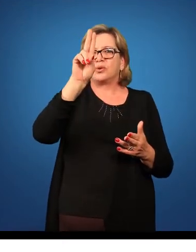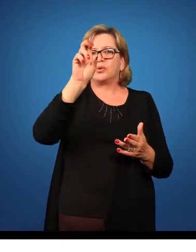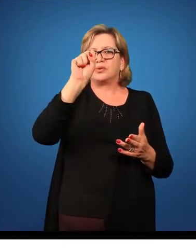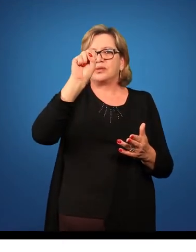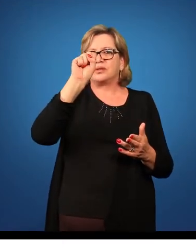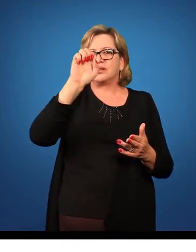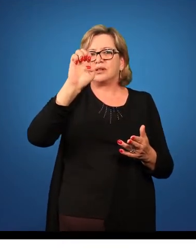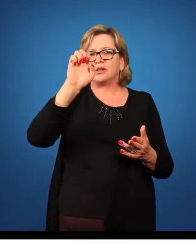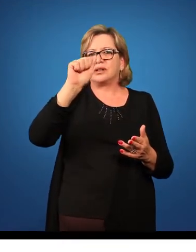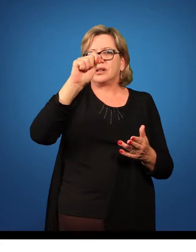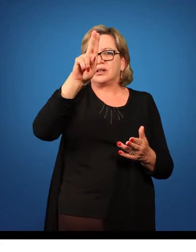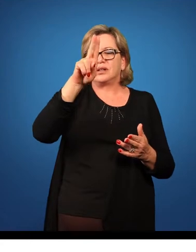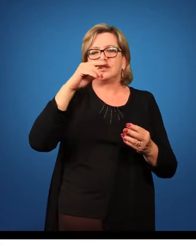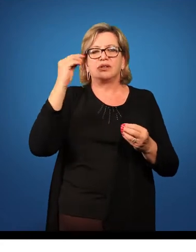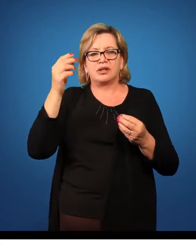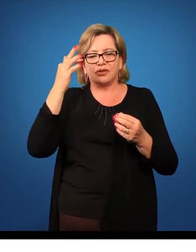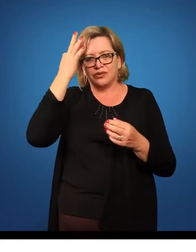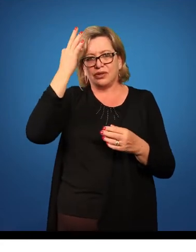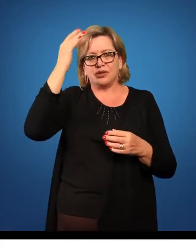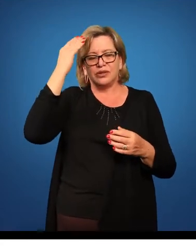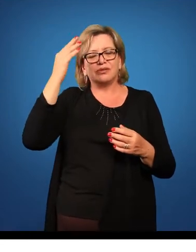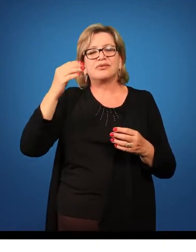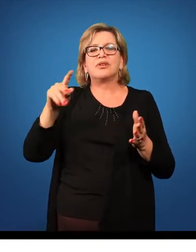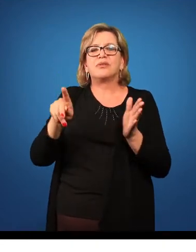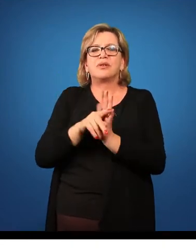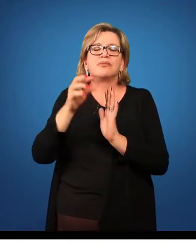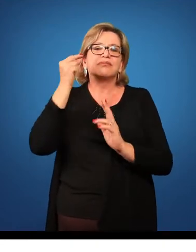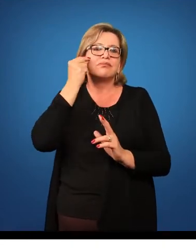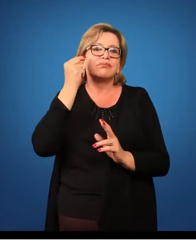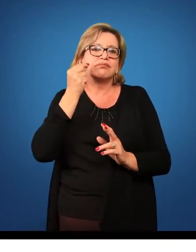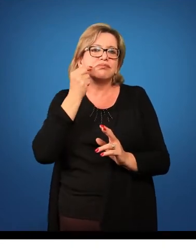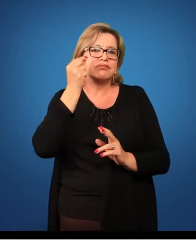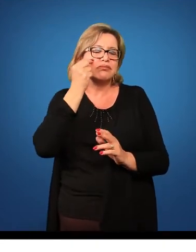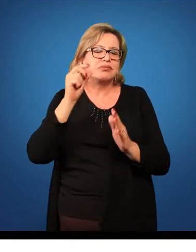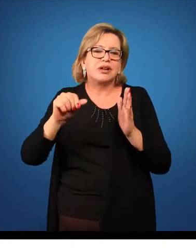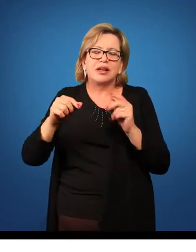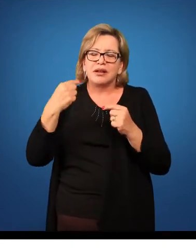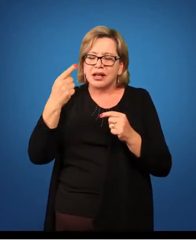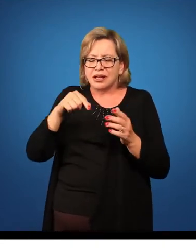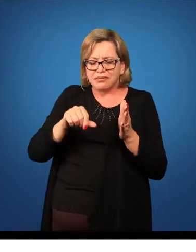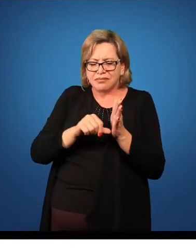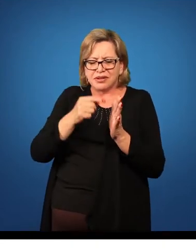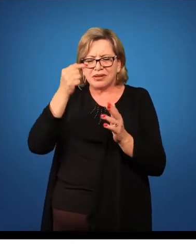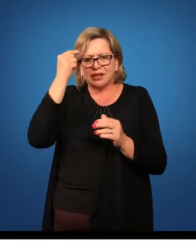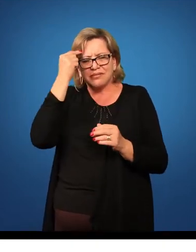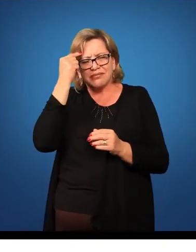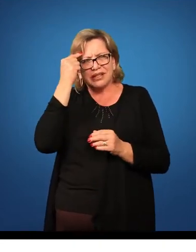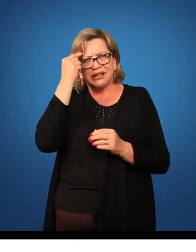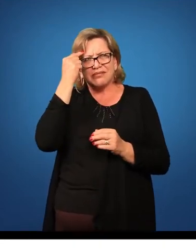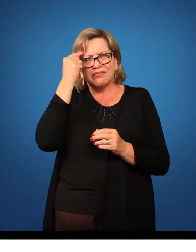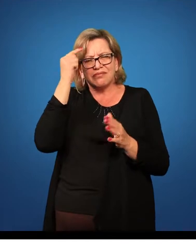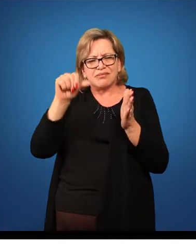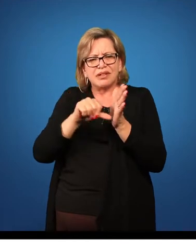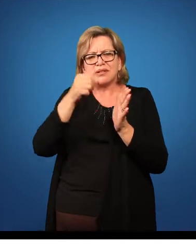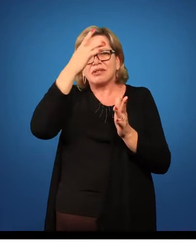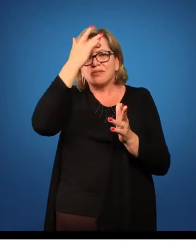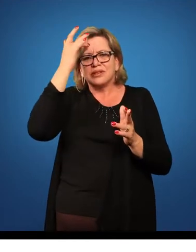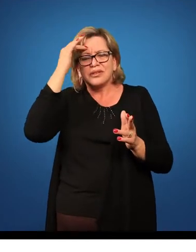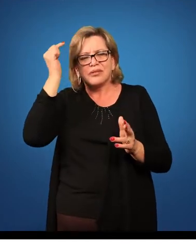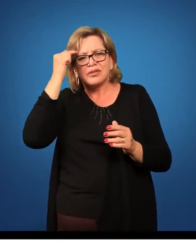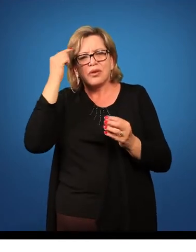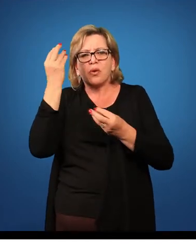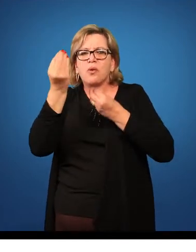suíço, que foi considerado o primeiro pensador a pensar um esquema pedagógico para a educação musical.